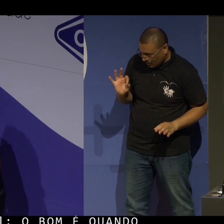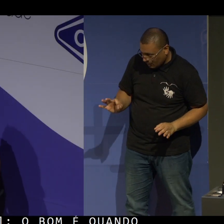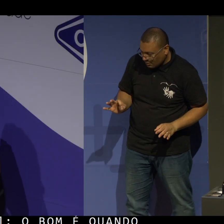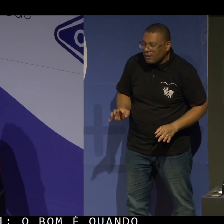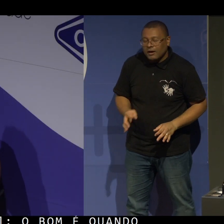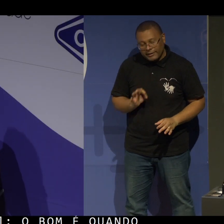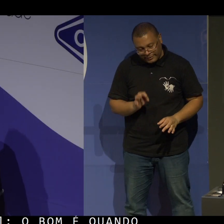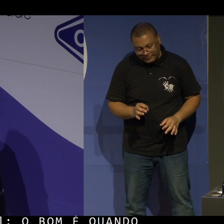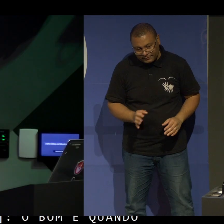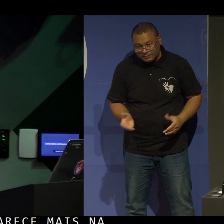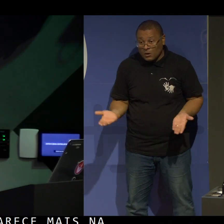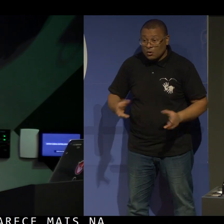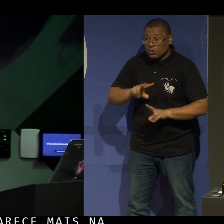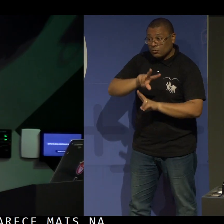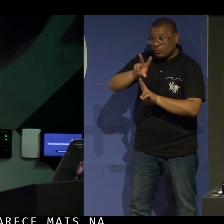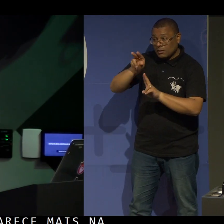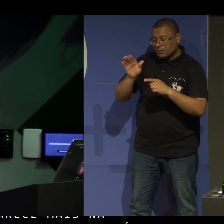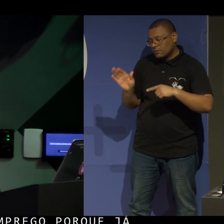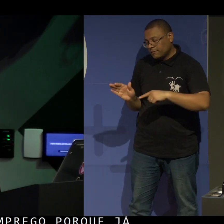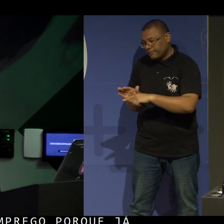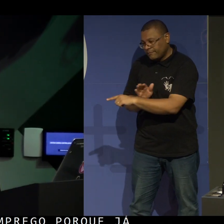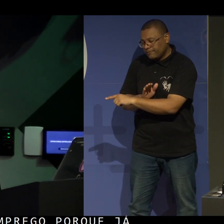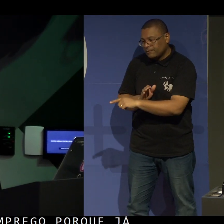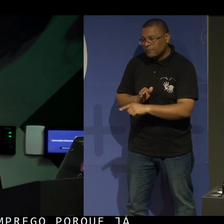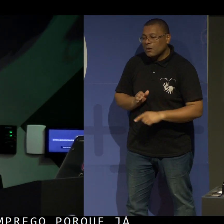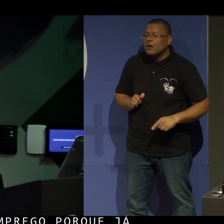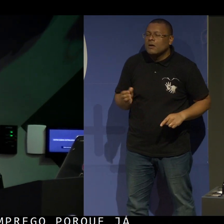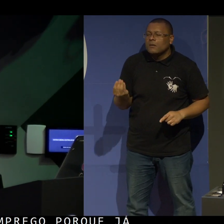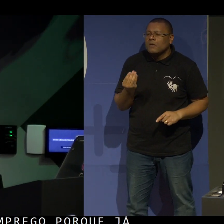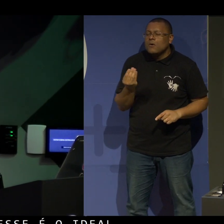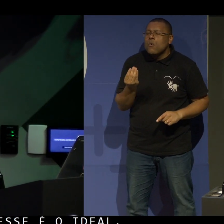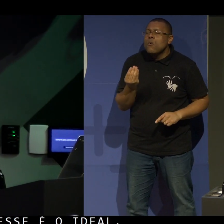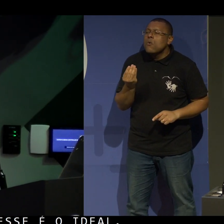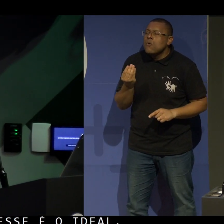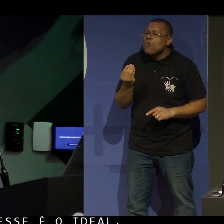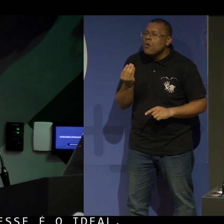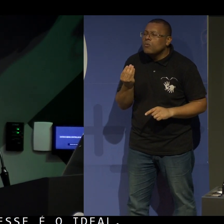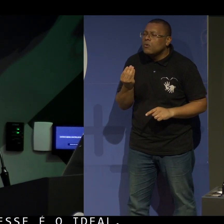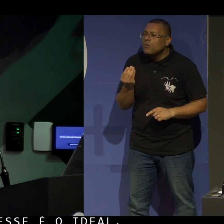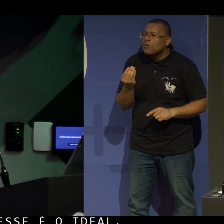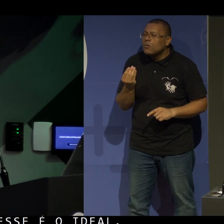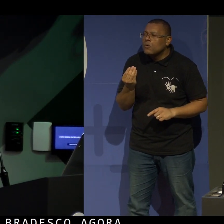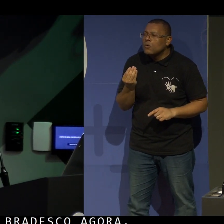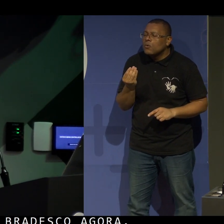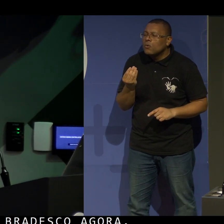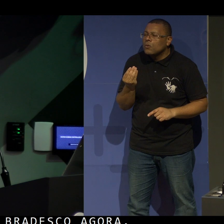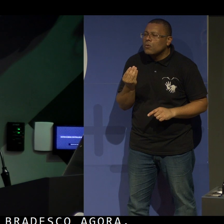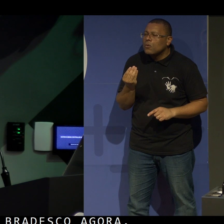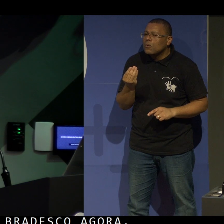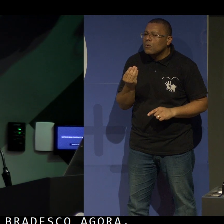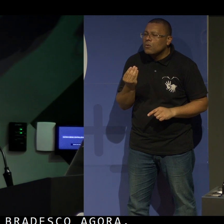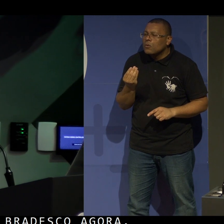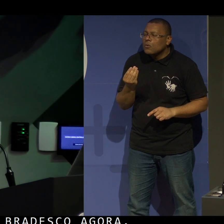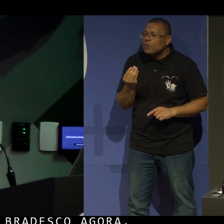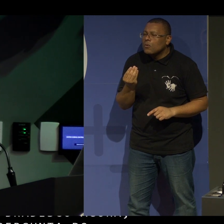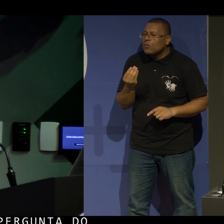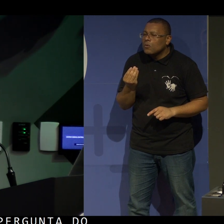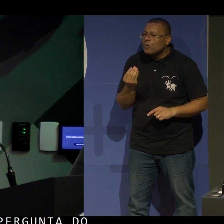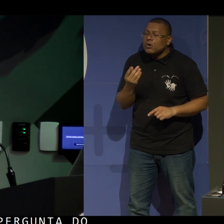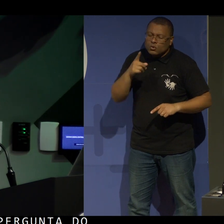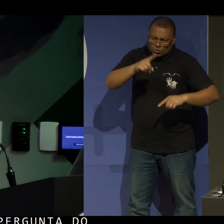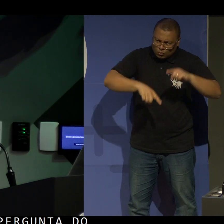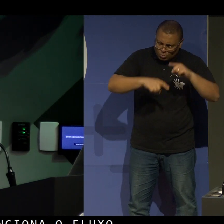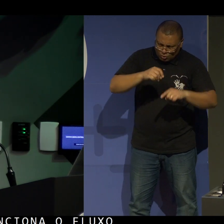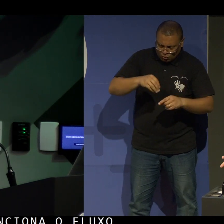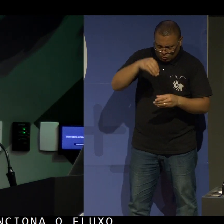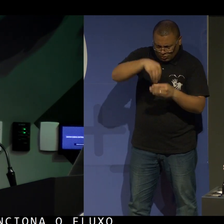Exato. Pergunta para o Bradesco agora. Como funciona, a pergunta do Renato, como funciona o fluxo que garante a acessibilidade nos produtos